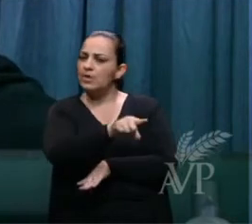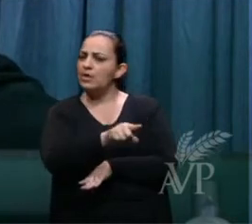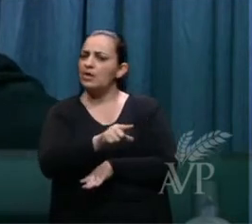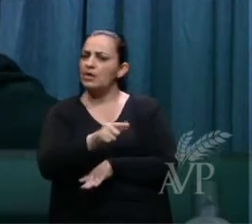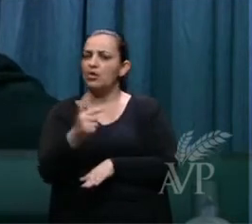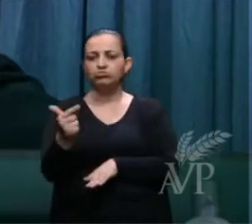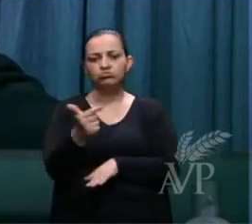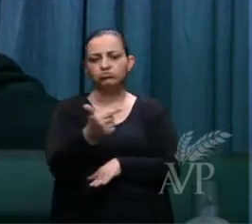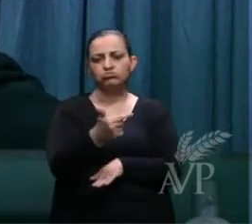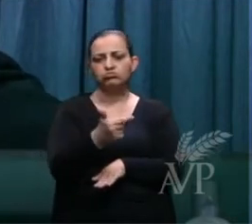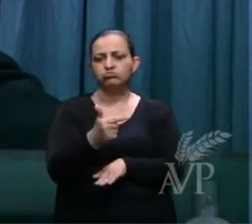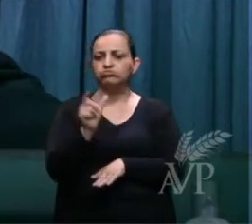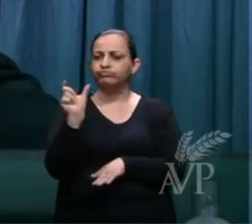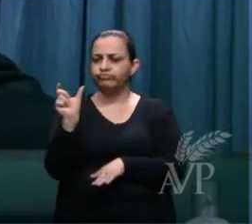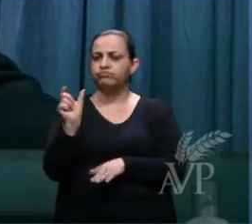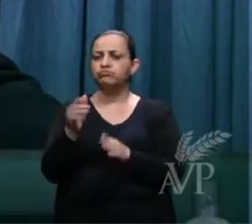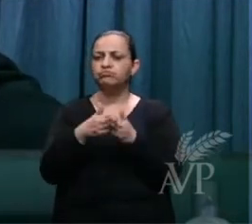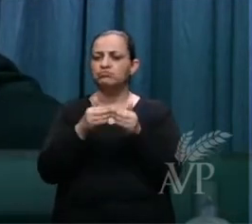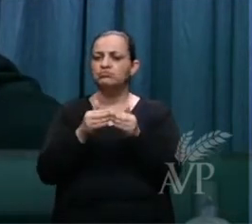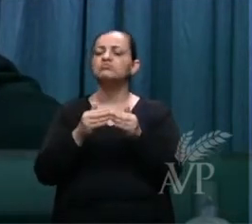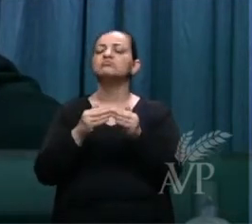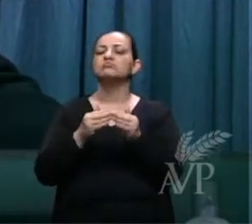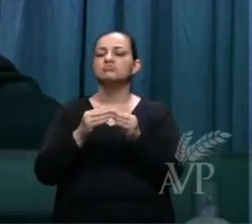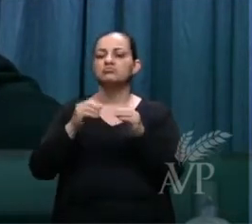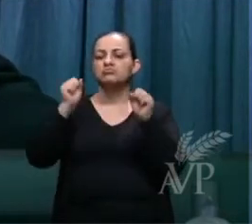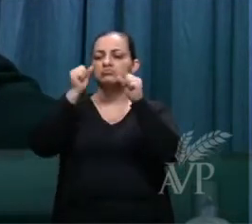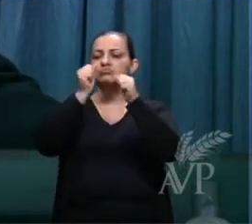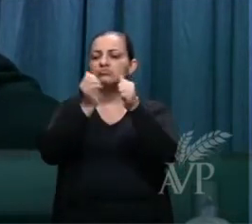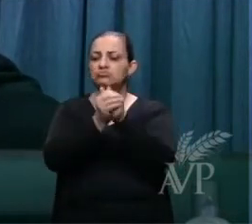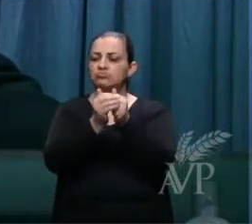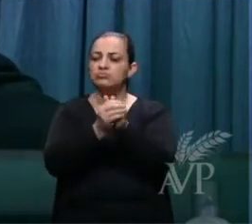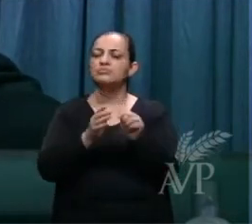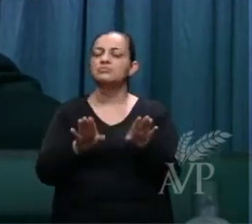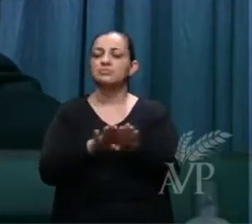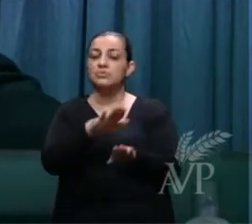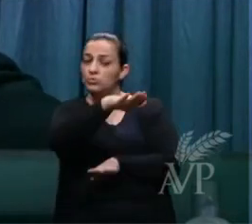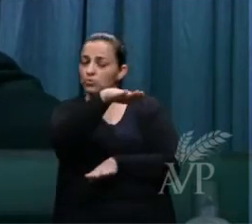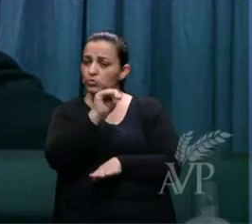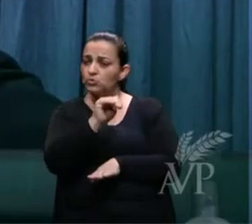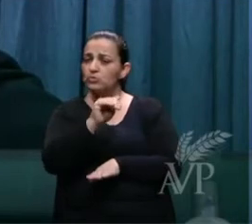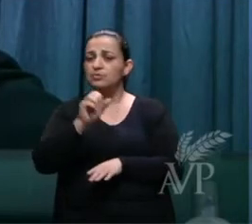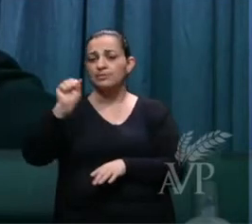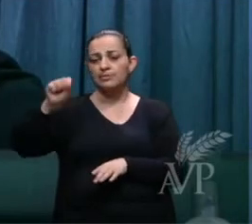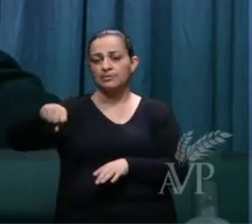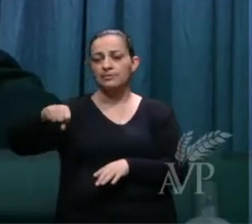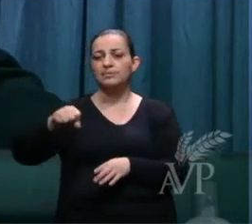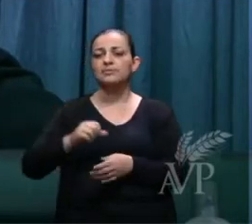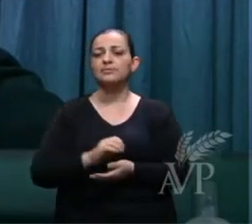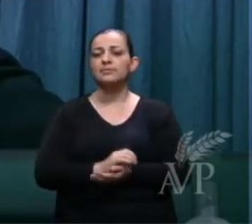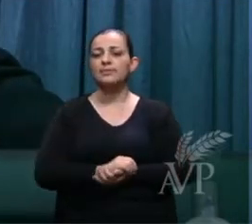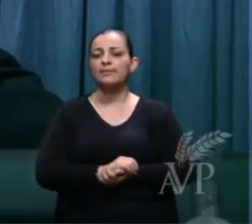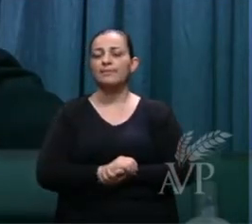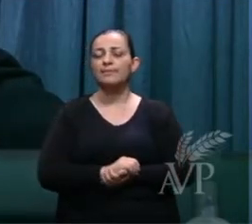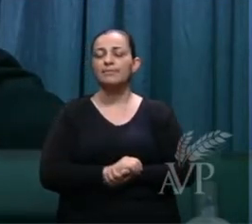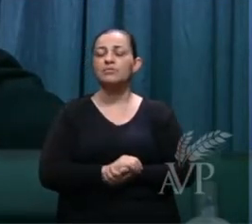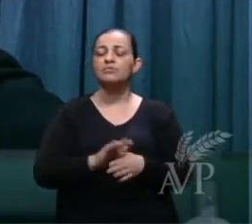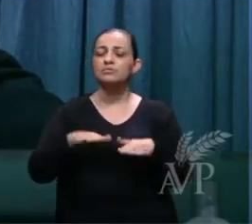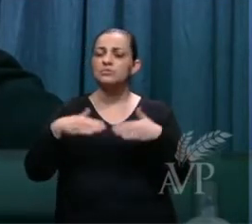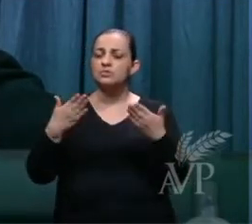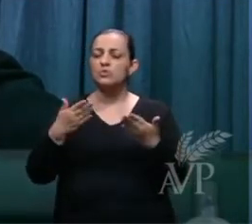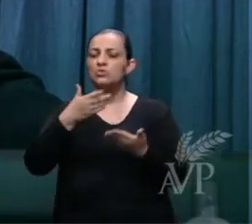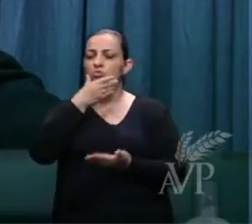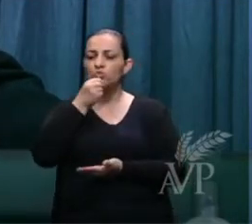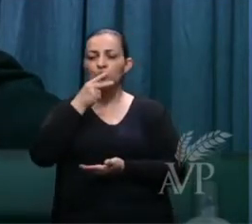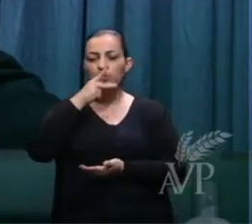ter o cartãozinho de oração, ela foi chamada. Foi chamada. E o